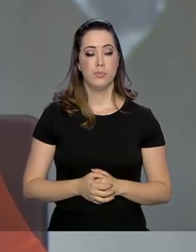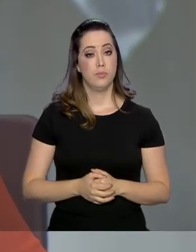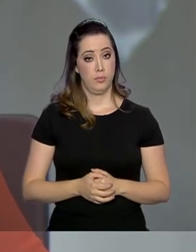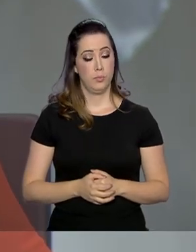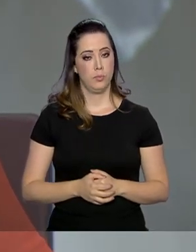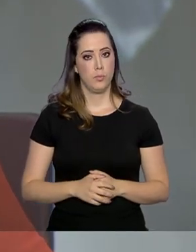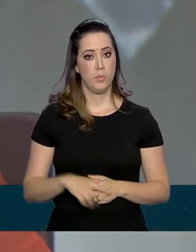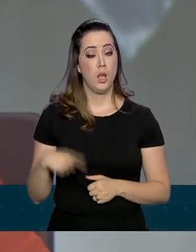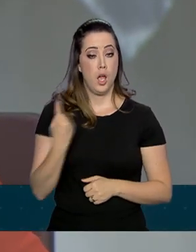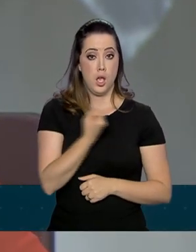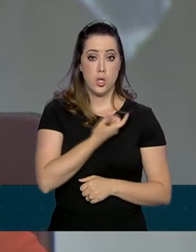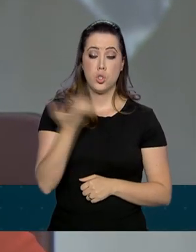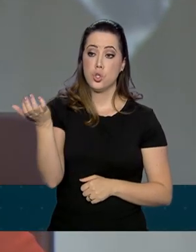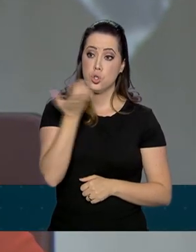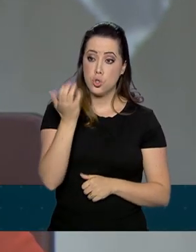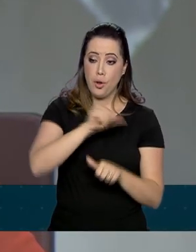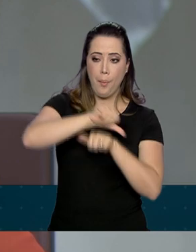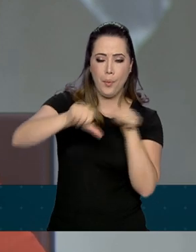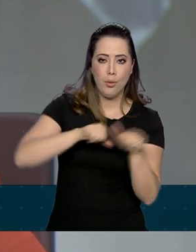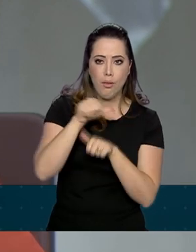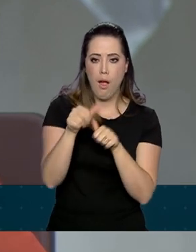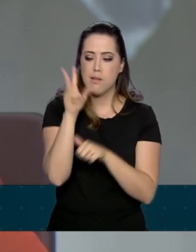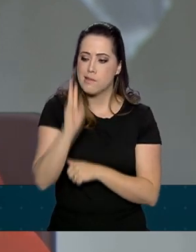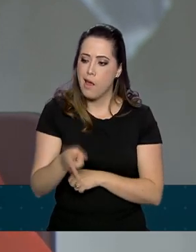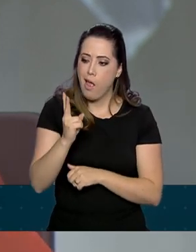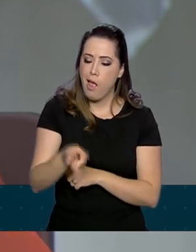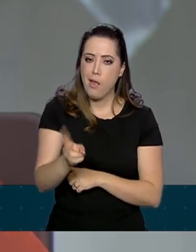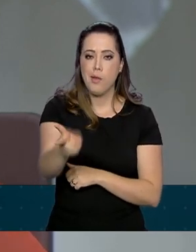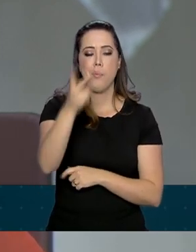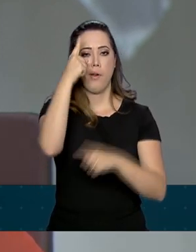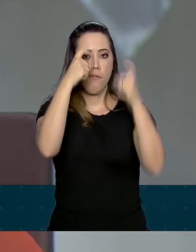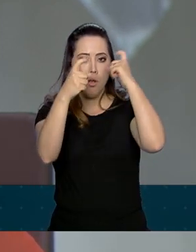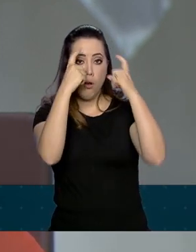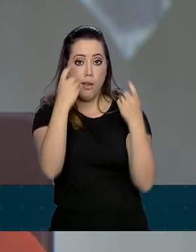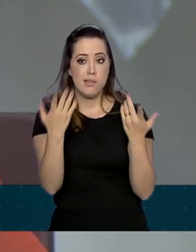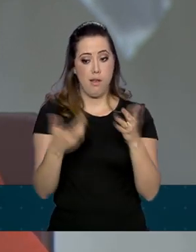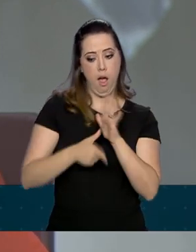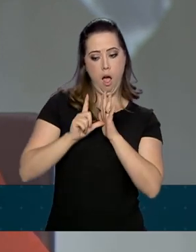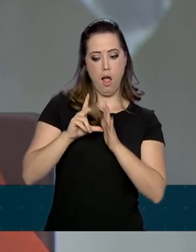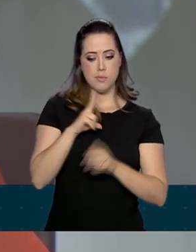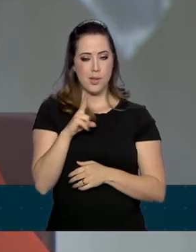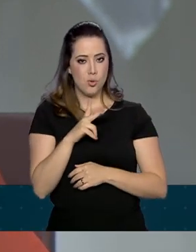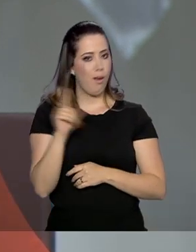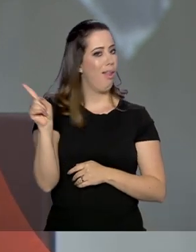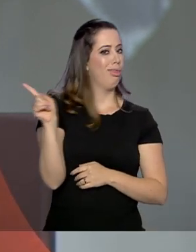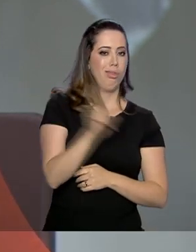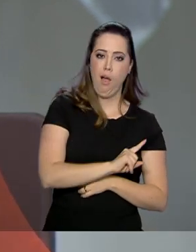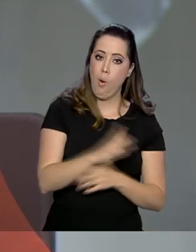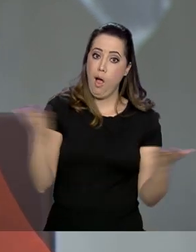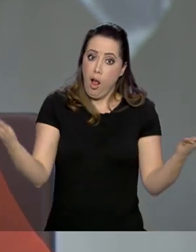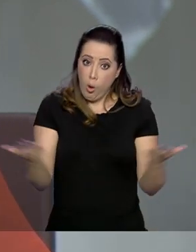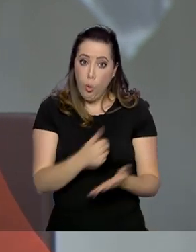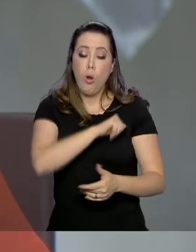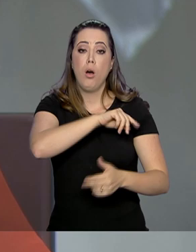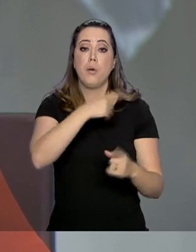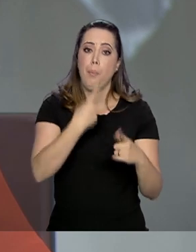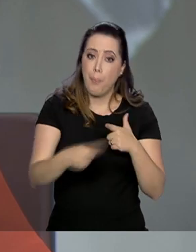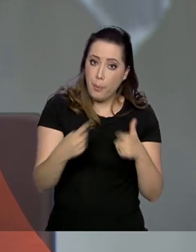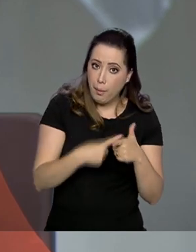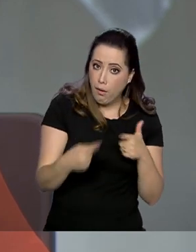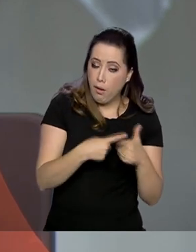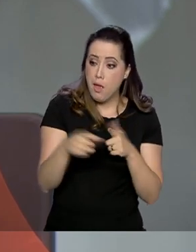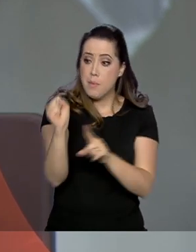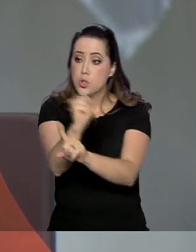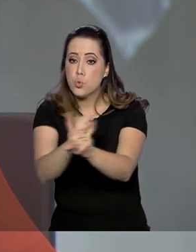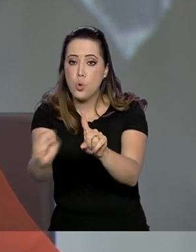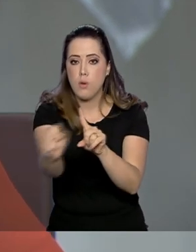A gente está tentando mudar esse ciclo da violência, que ela deixou de ser de foro íntimo e para ser um problema da sociedade. E com esse projeto, eu acho